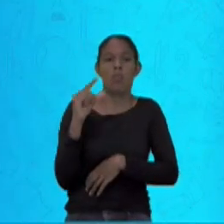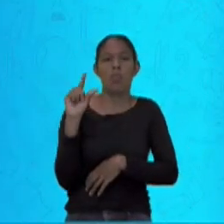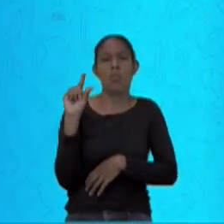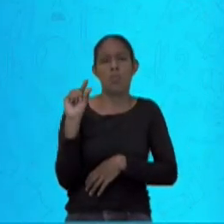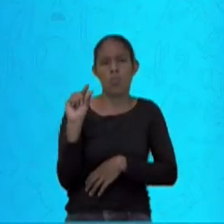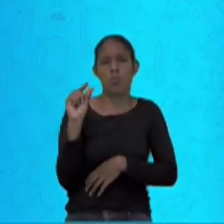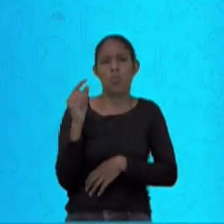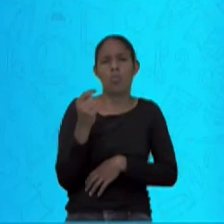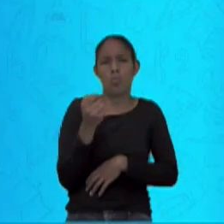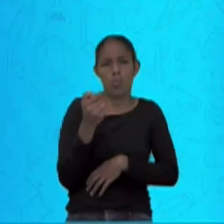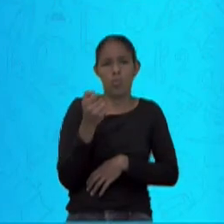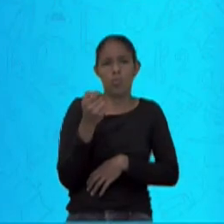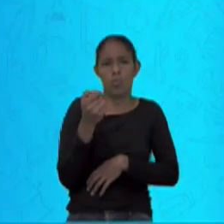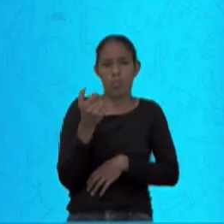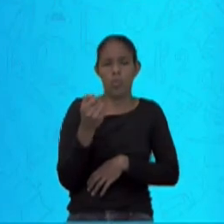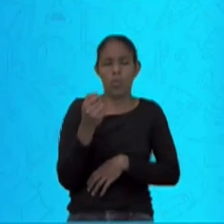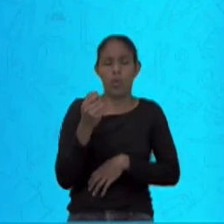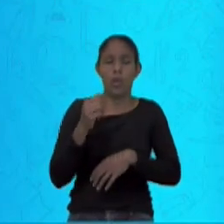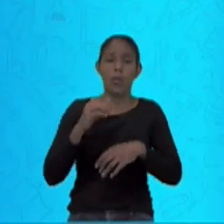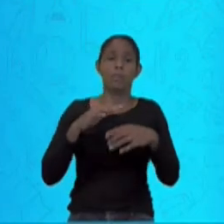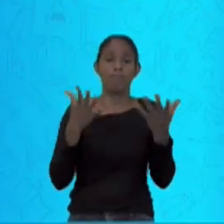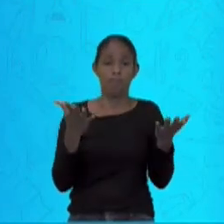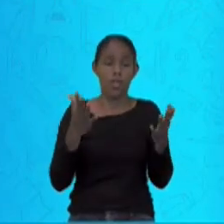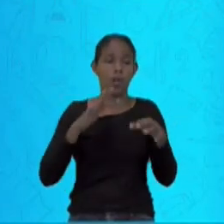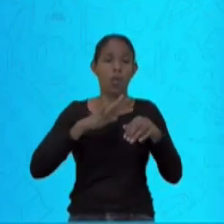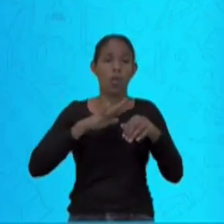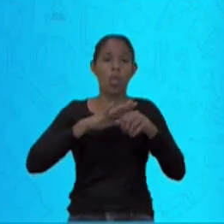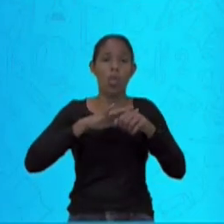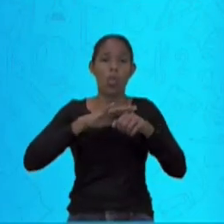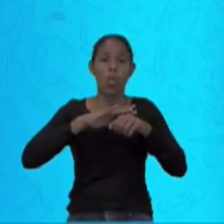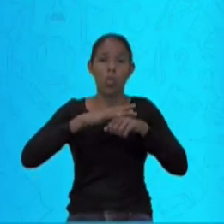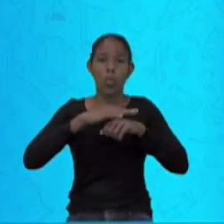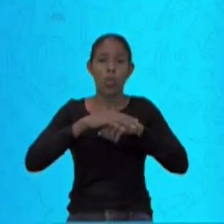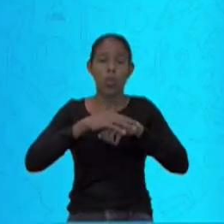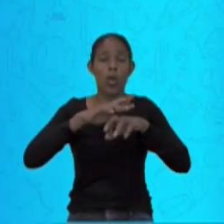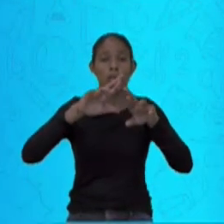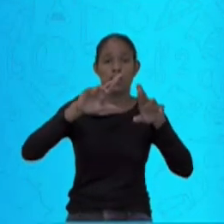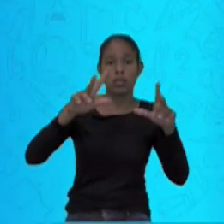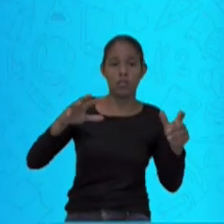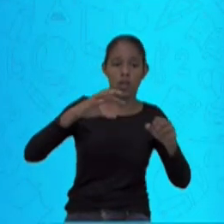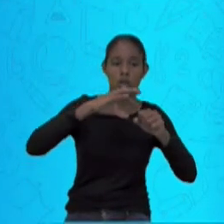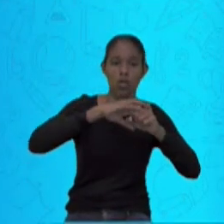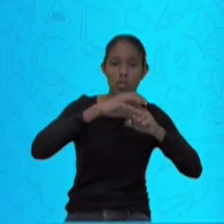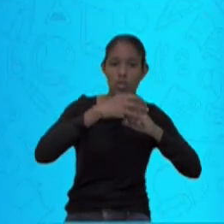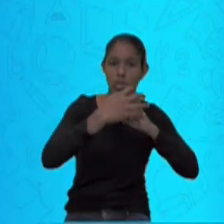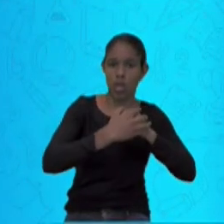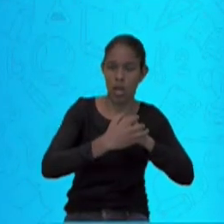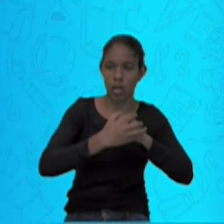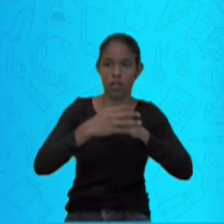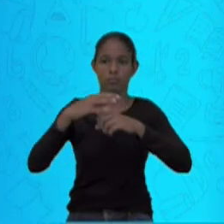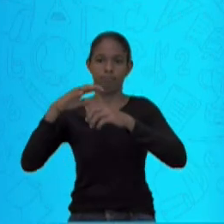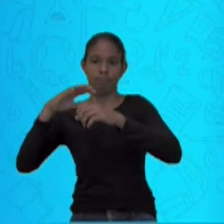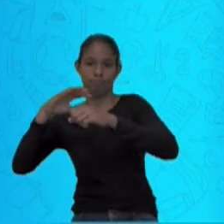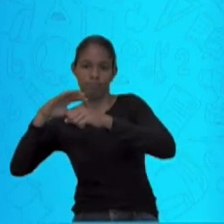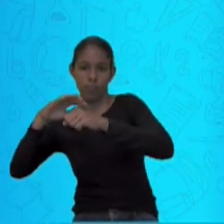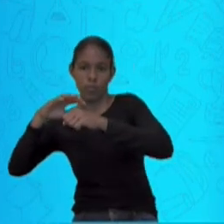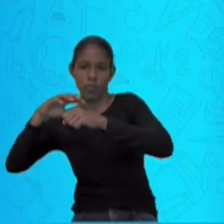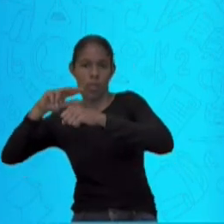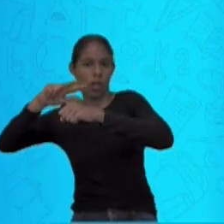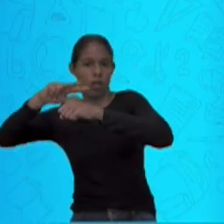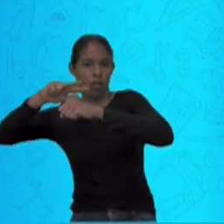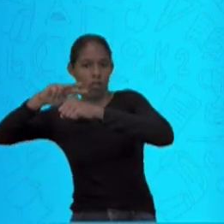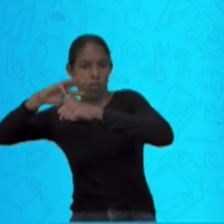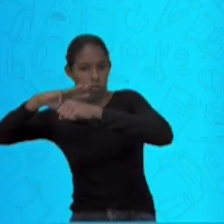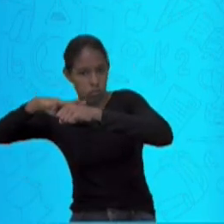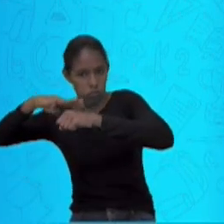doença da outra é o período febril. Os sinais e sintomas são clinicamente parecidos com o da dengue. Febre de